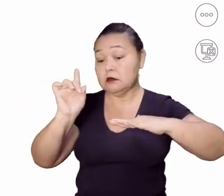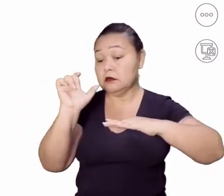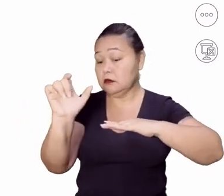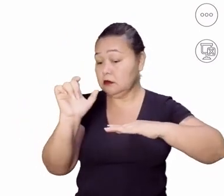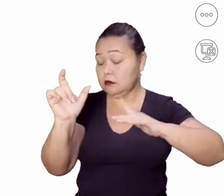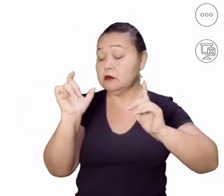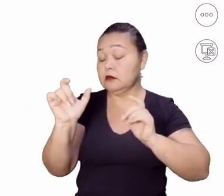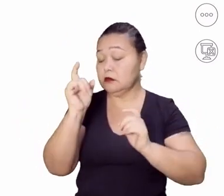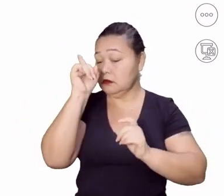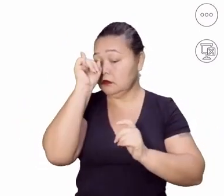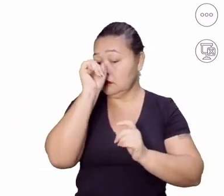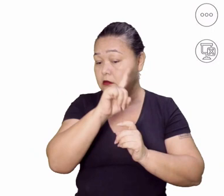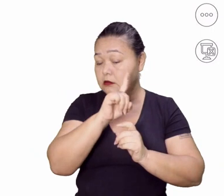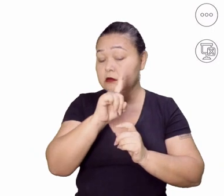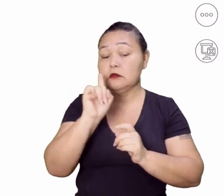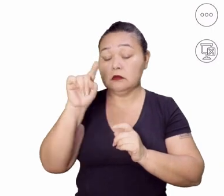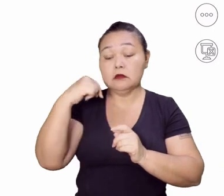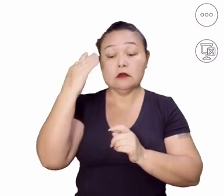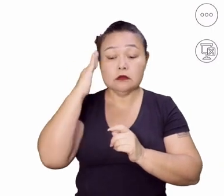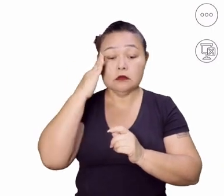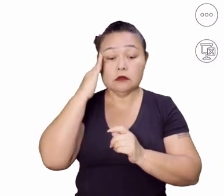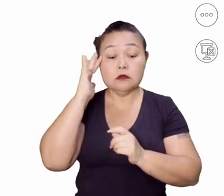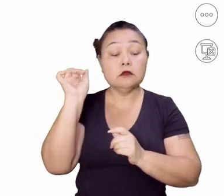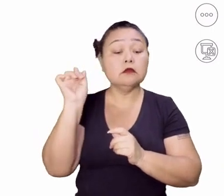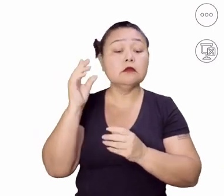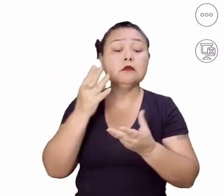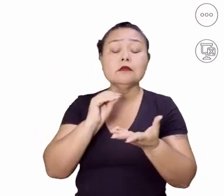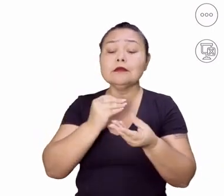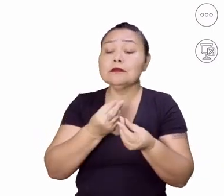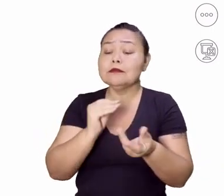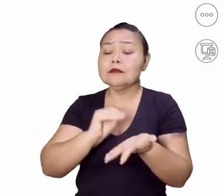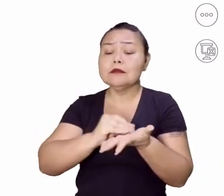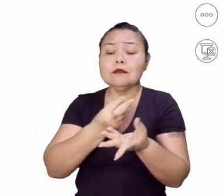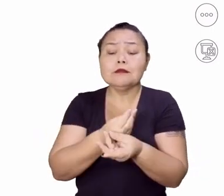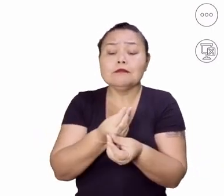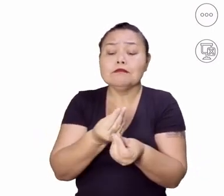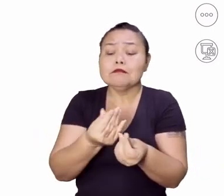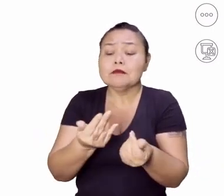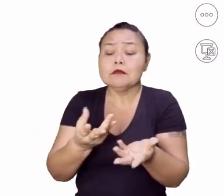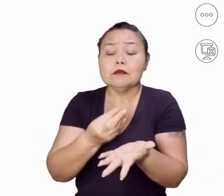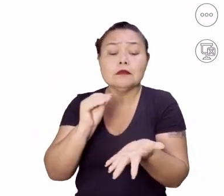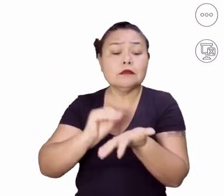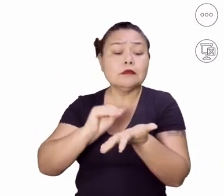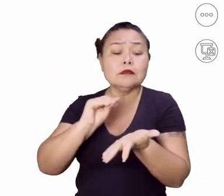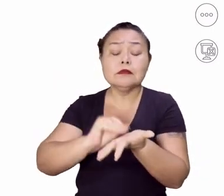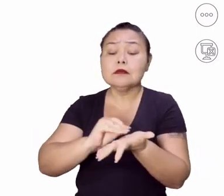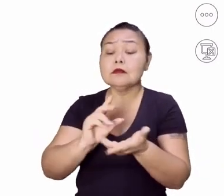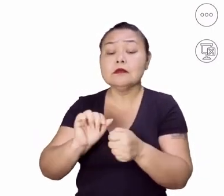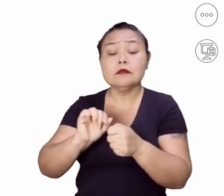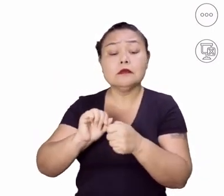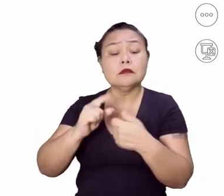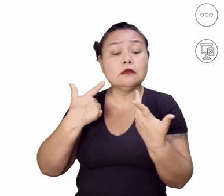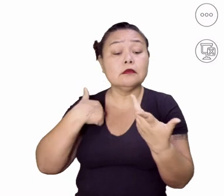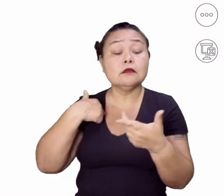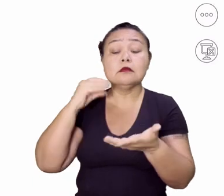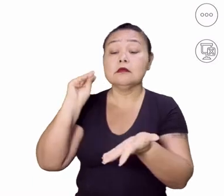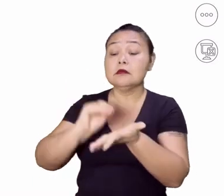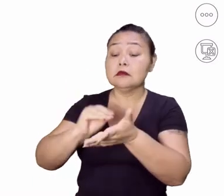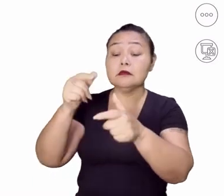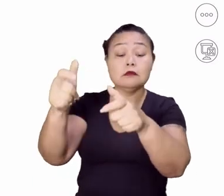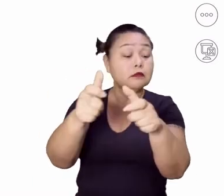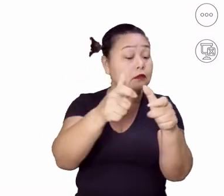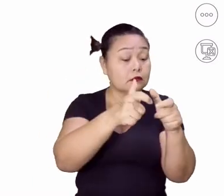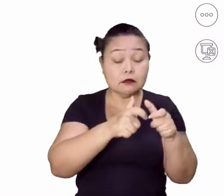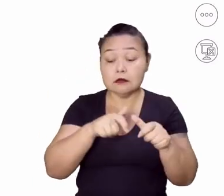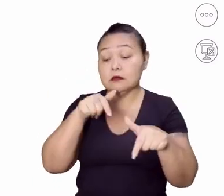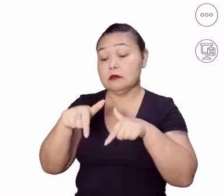Palavrinha difícil. Nós vamos entender o que é. A precariedade do mundo do trabalho, o déficit de